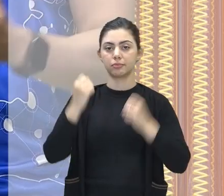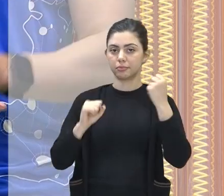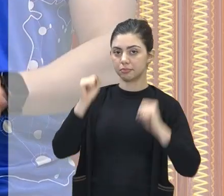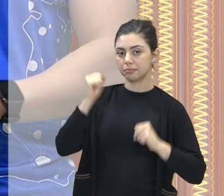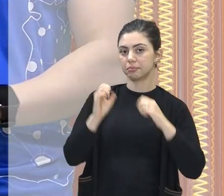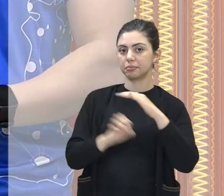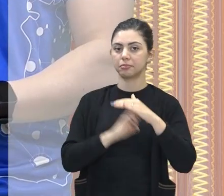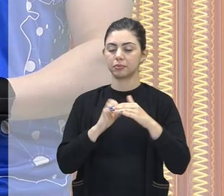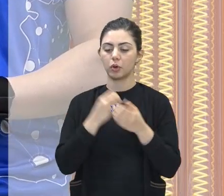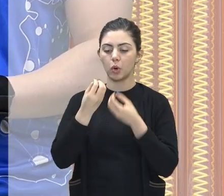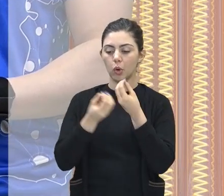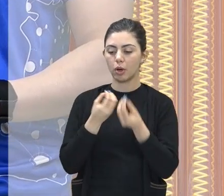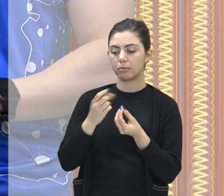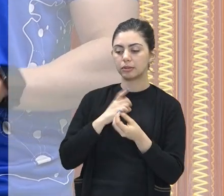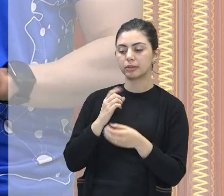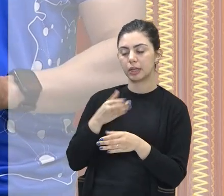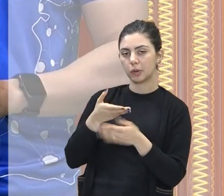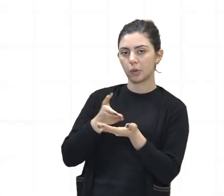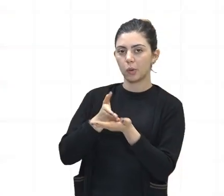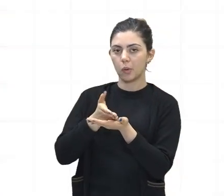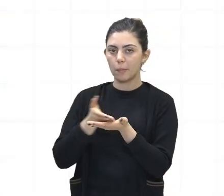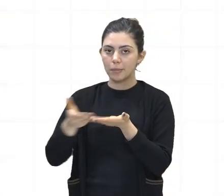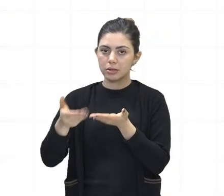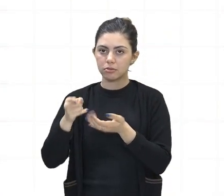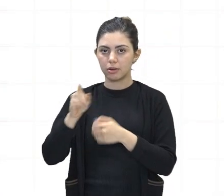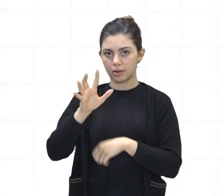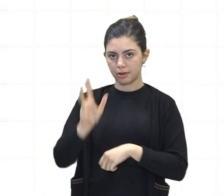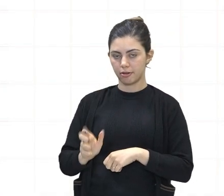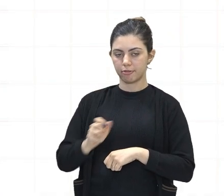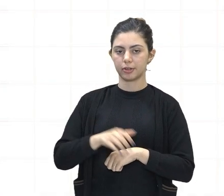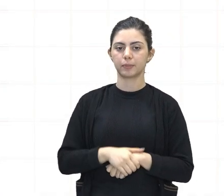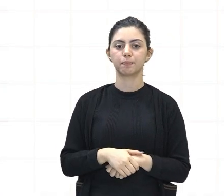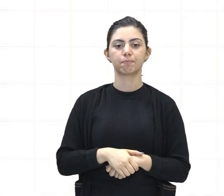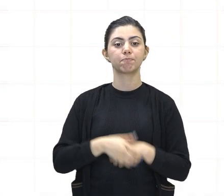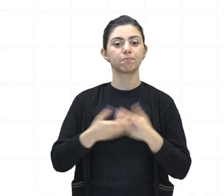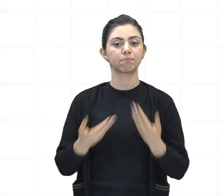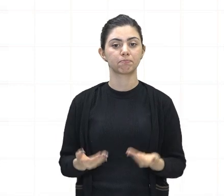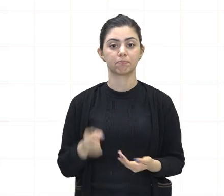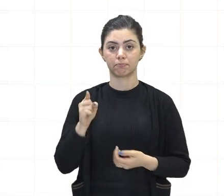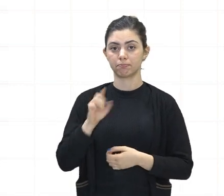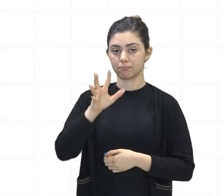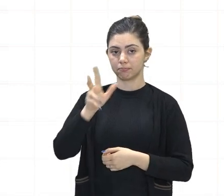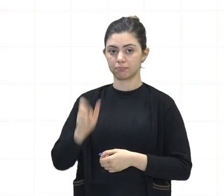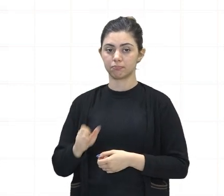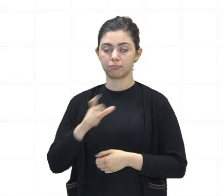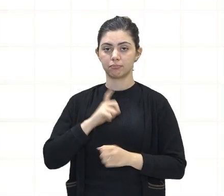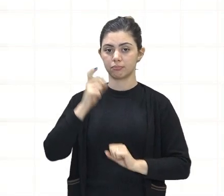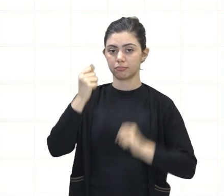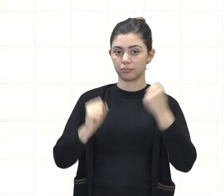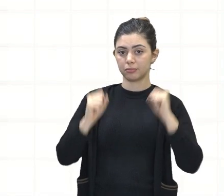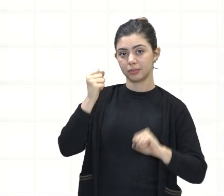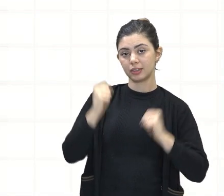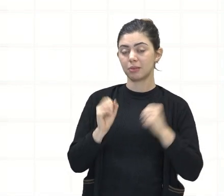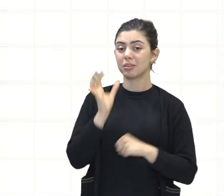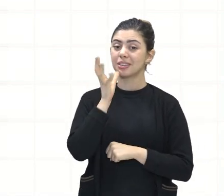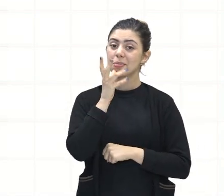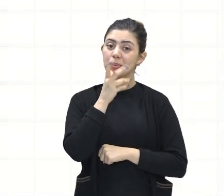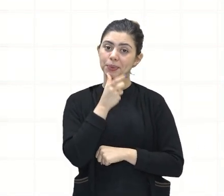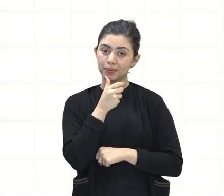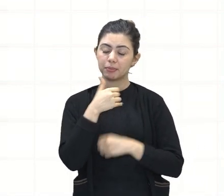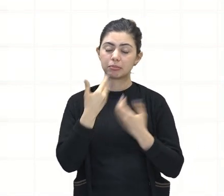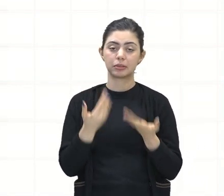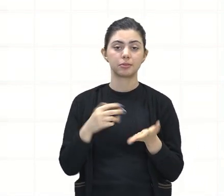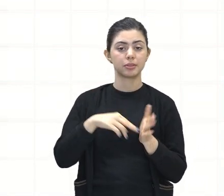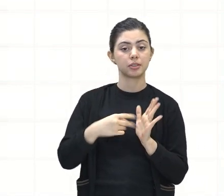como foi esse processo de industrialização. Acompanhem comigo. A industrialização na África, ela é considerada tardia. Isso significa